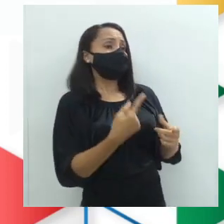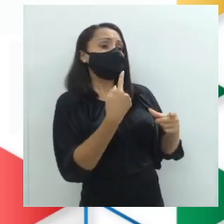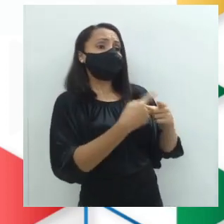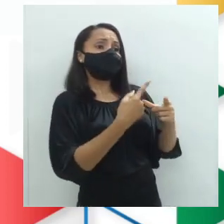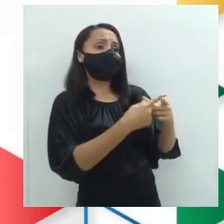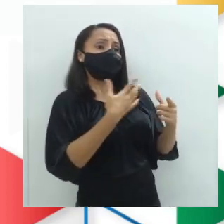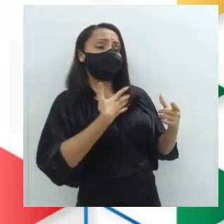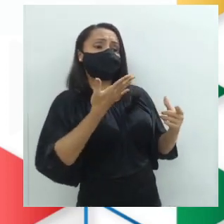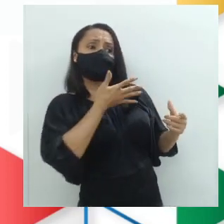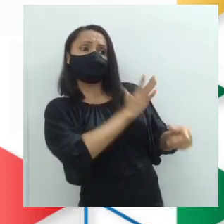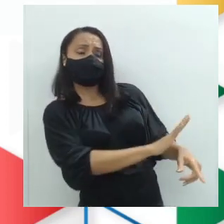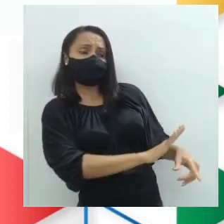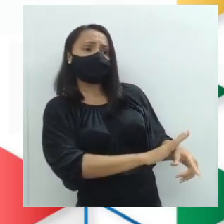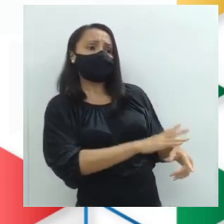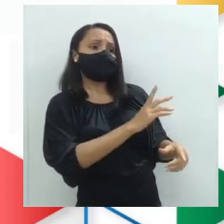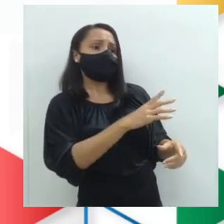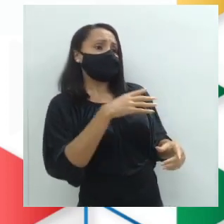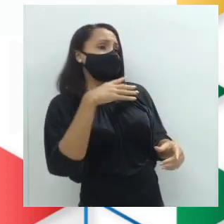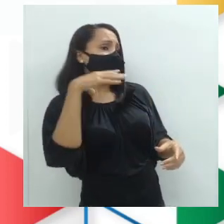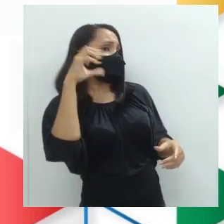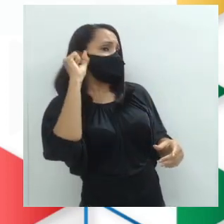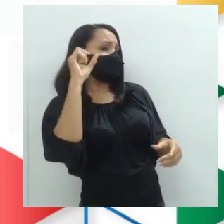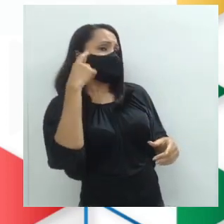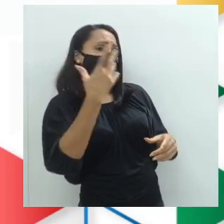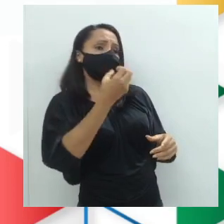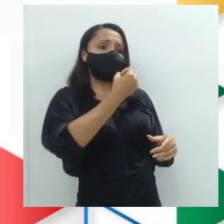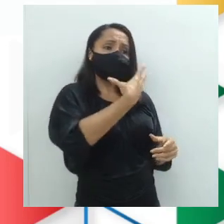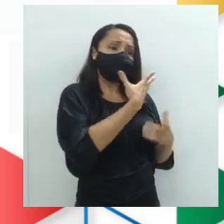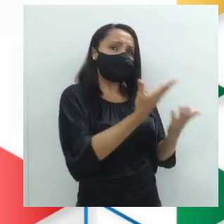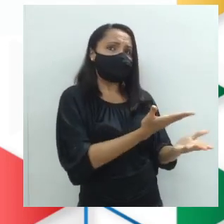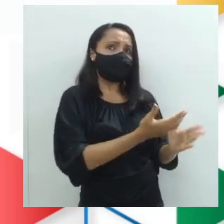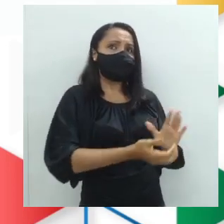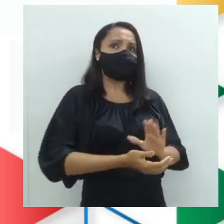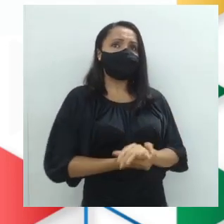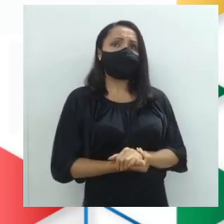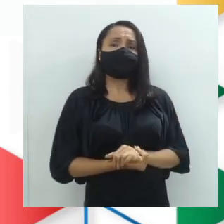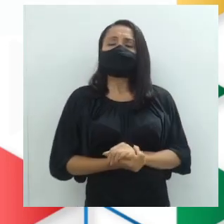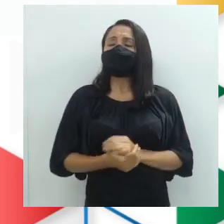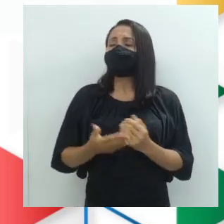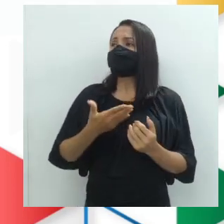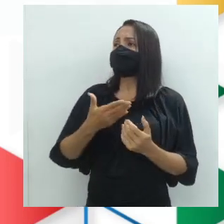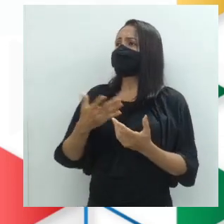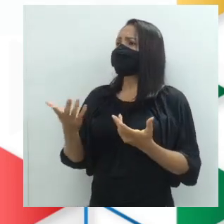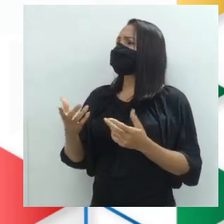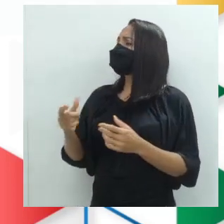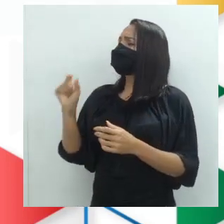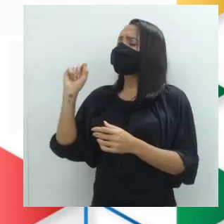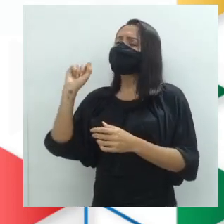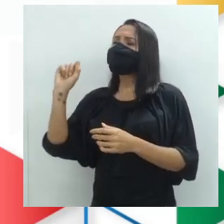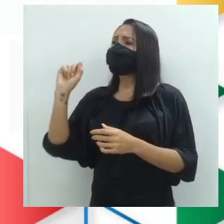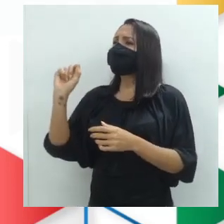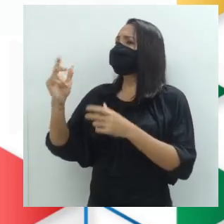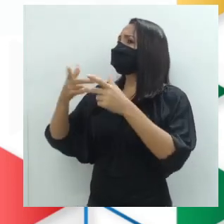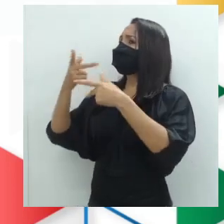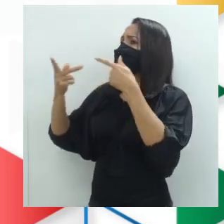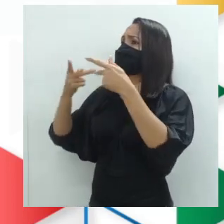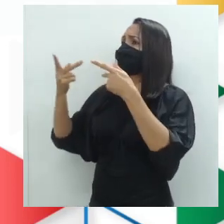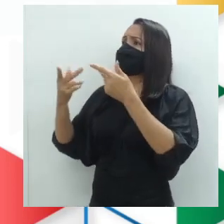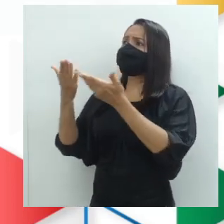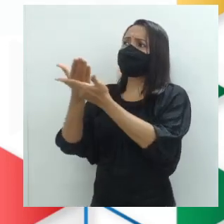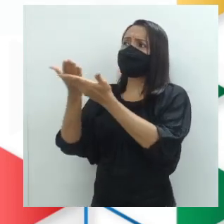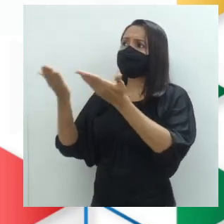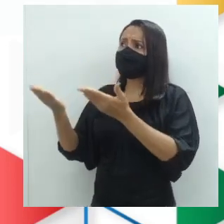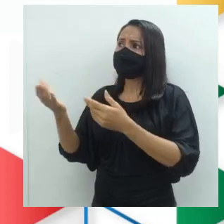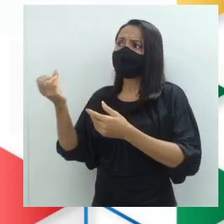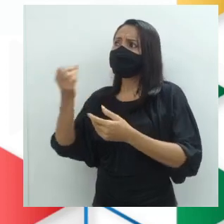recusam a ouvir sobre o que é bom para elas. O amigo diz, e quem iria dizer para elas